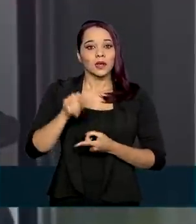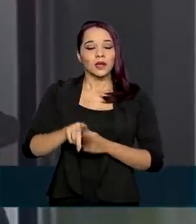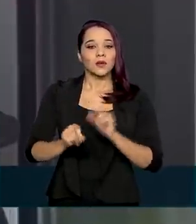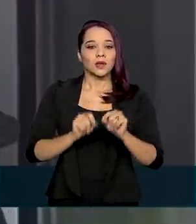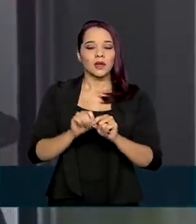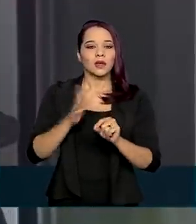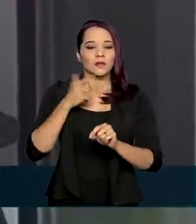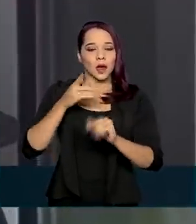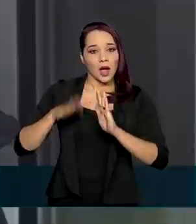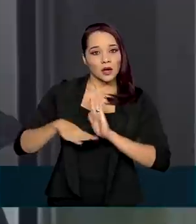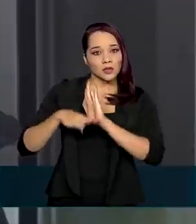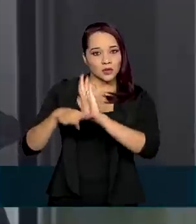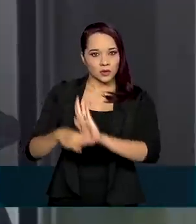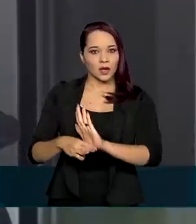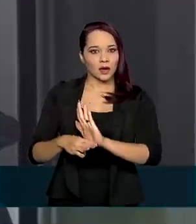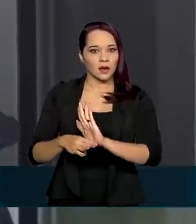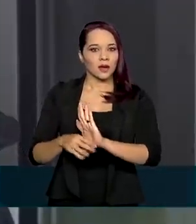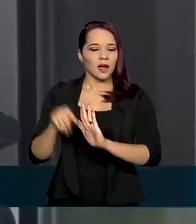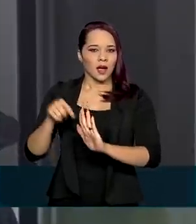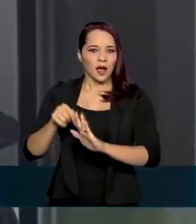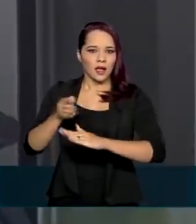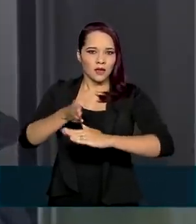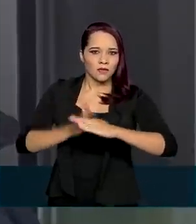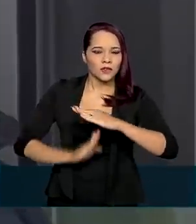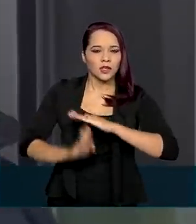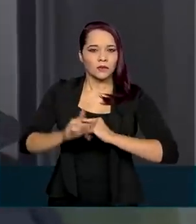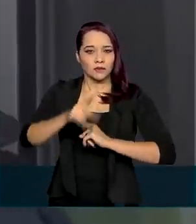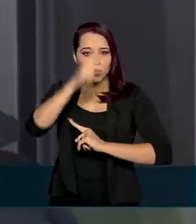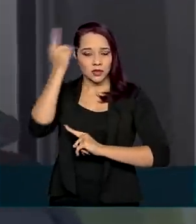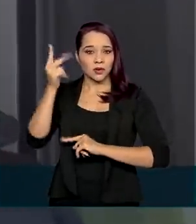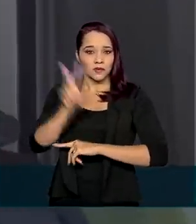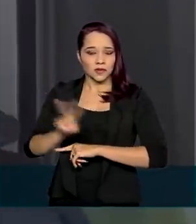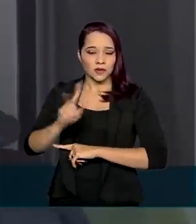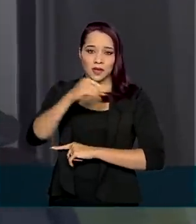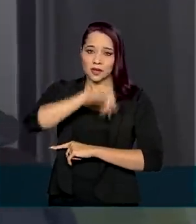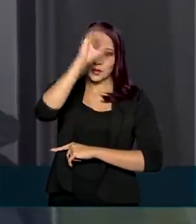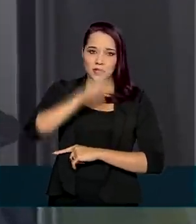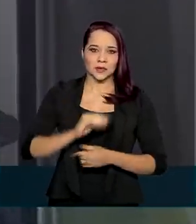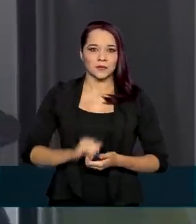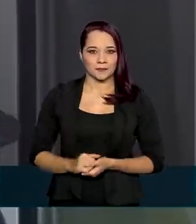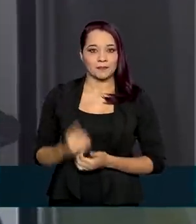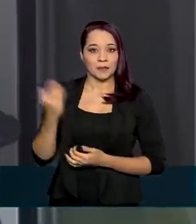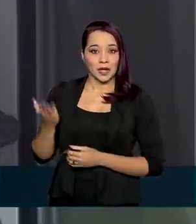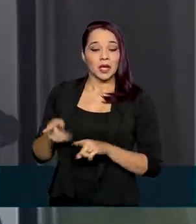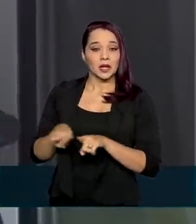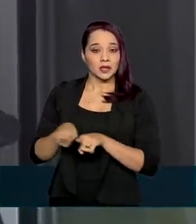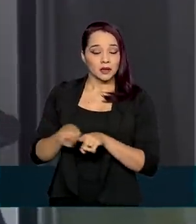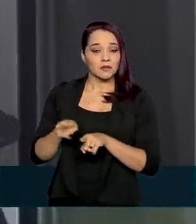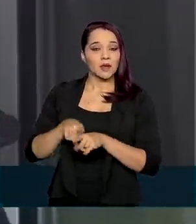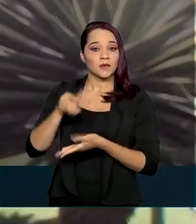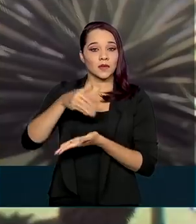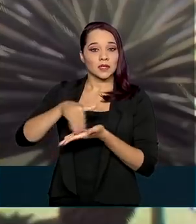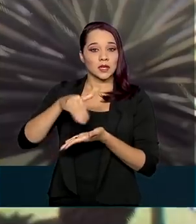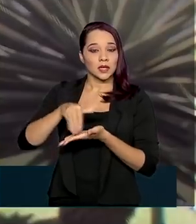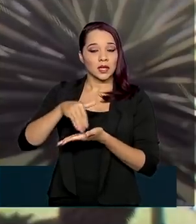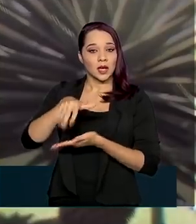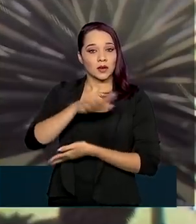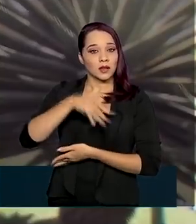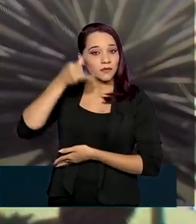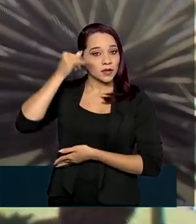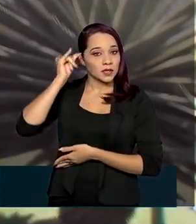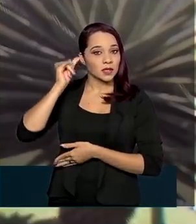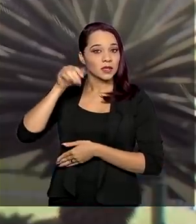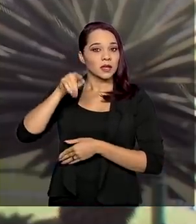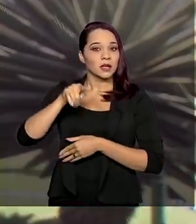abrigar refugiados venezuelanos aqui no Brasil. Pazuello também foi secretário da Fazenda, lá em